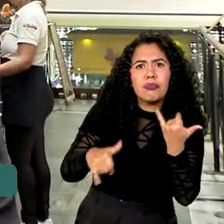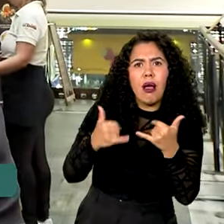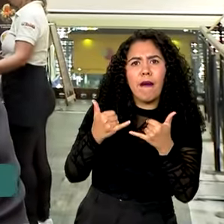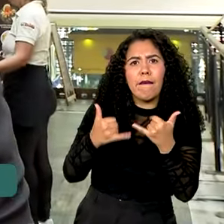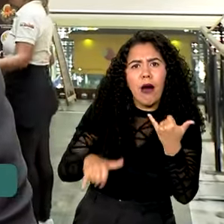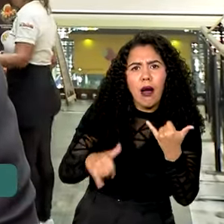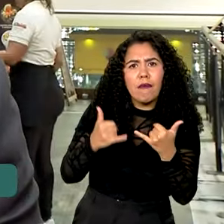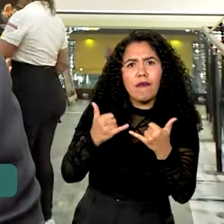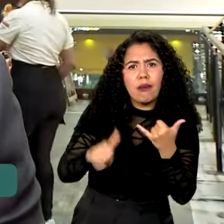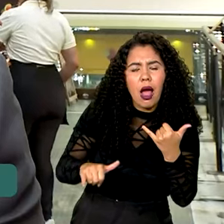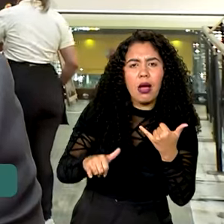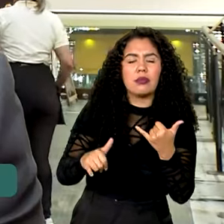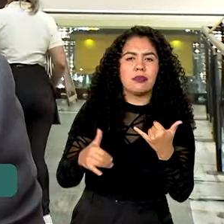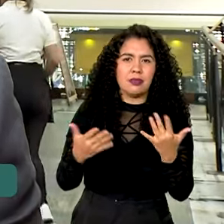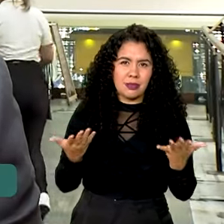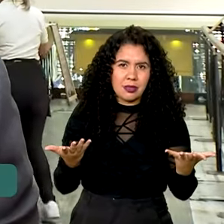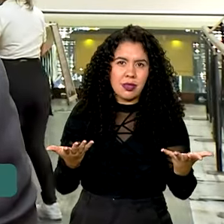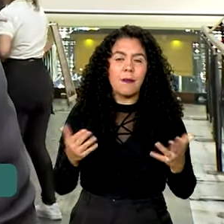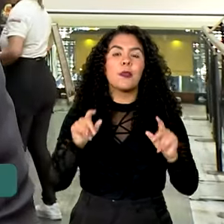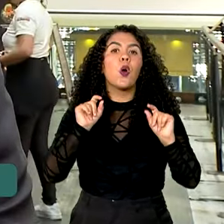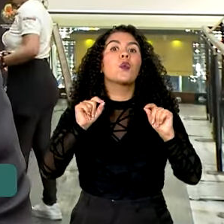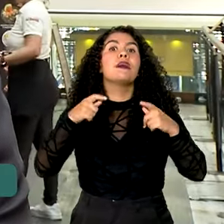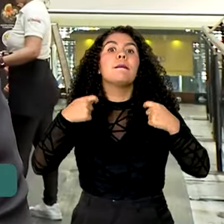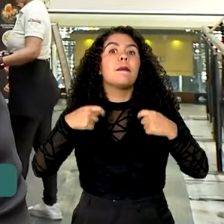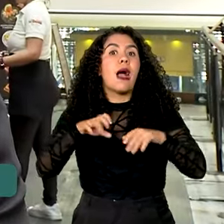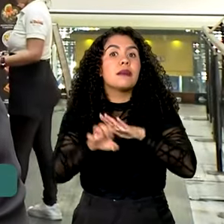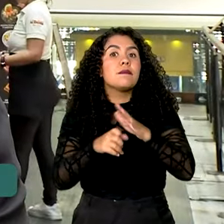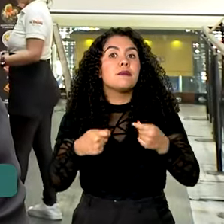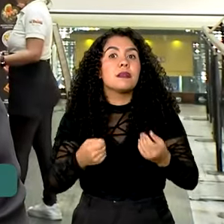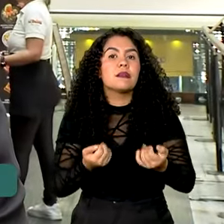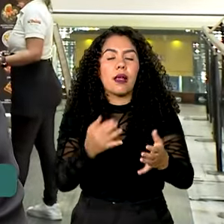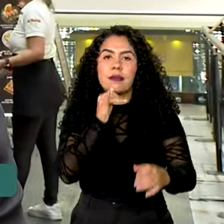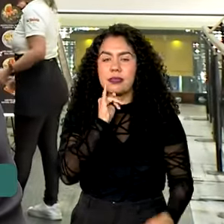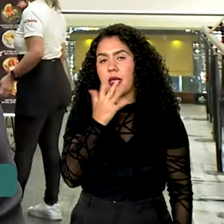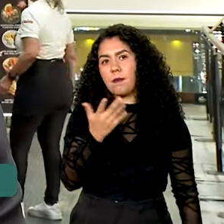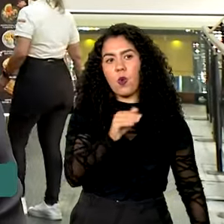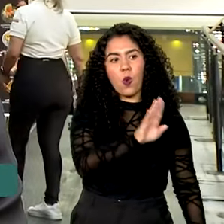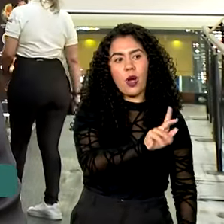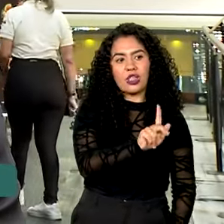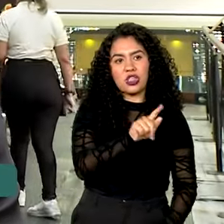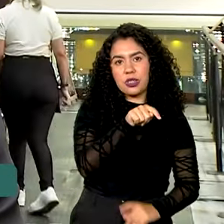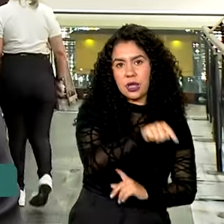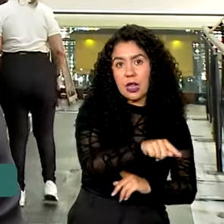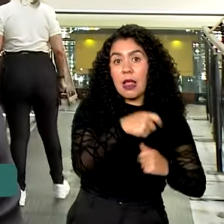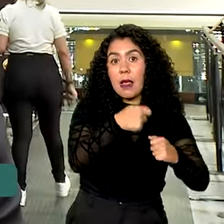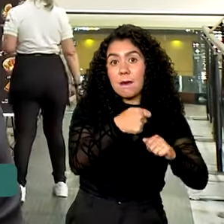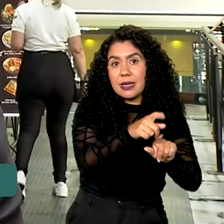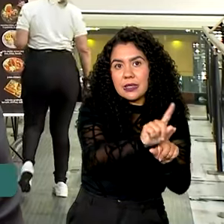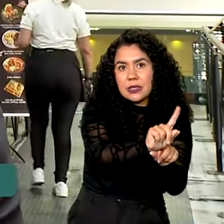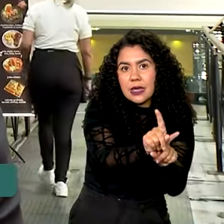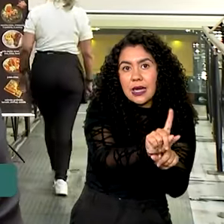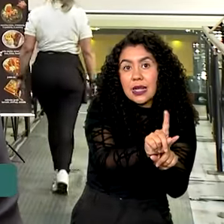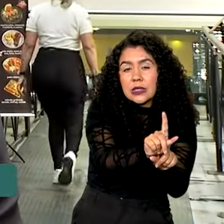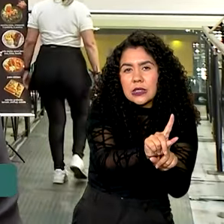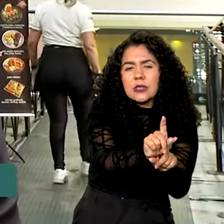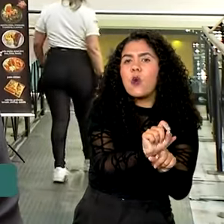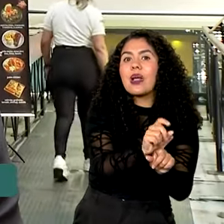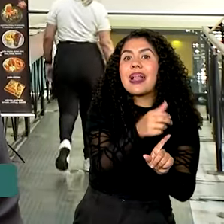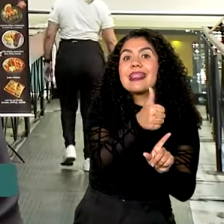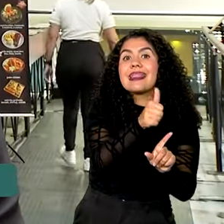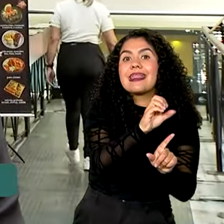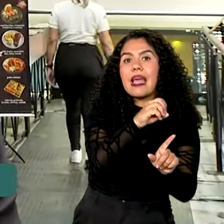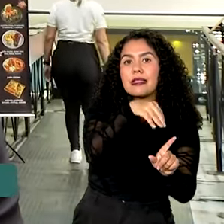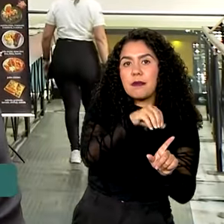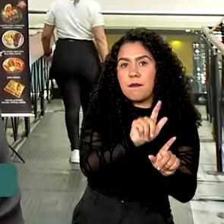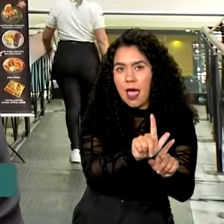tráfego que ela aguenta. Então, o que é elas precisam entregar? Na rede 4G, uma velocidade de 10 megabits por segundo, que é a velocidade